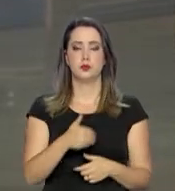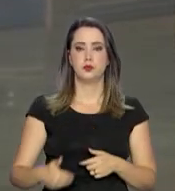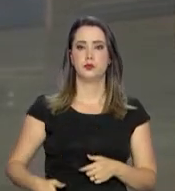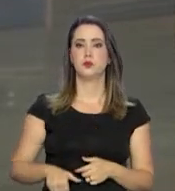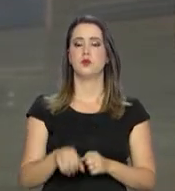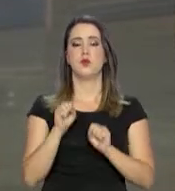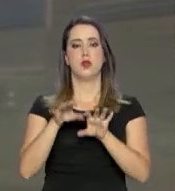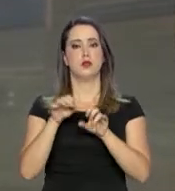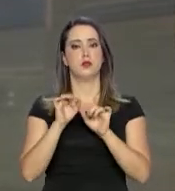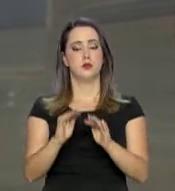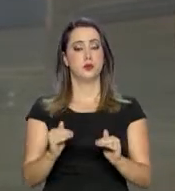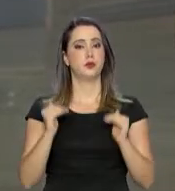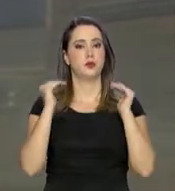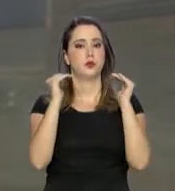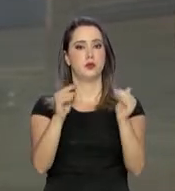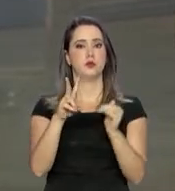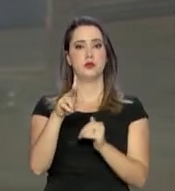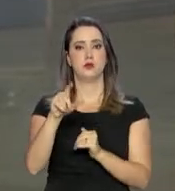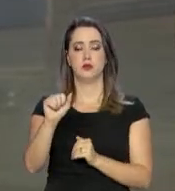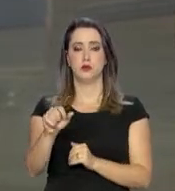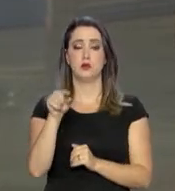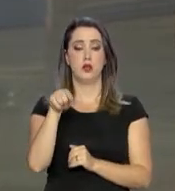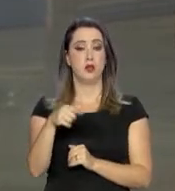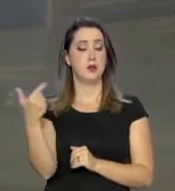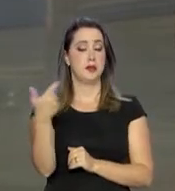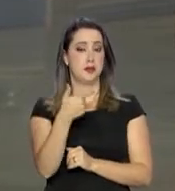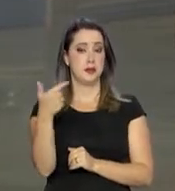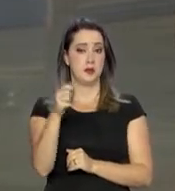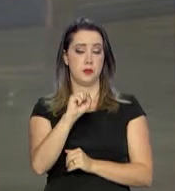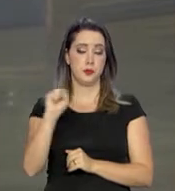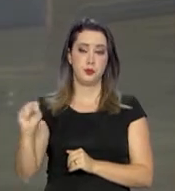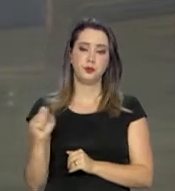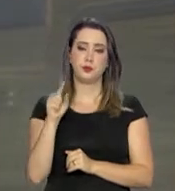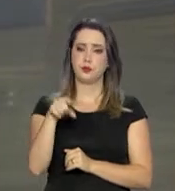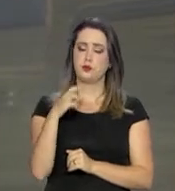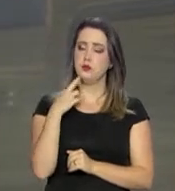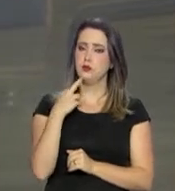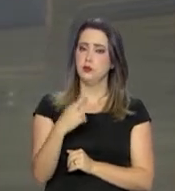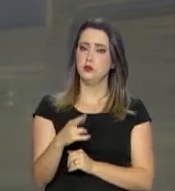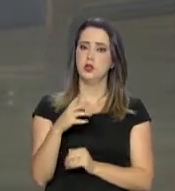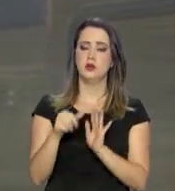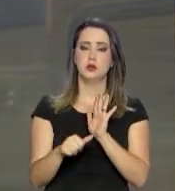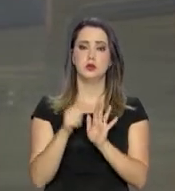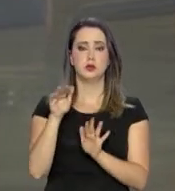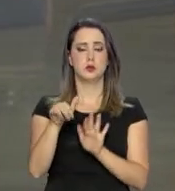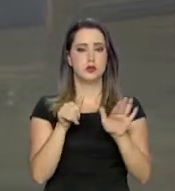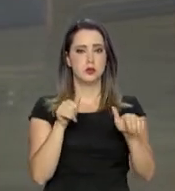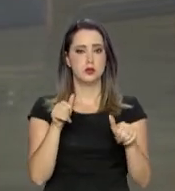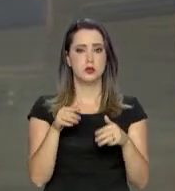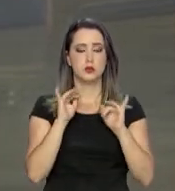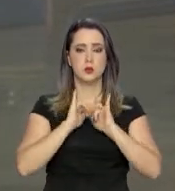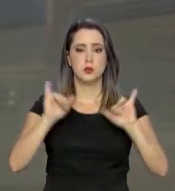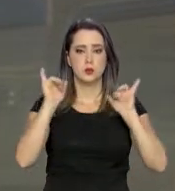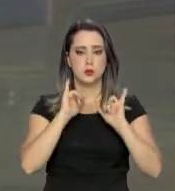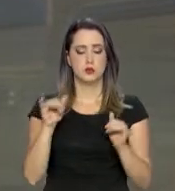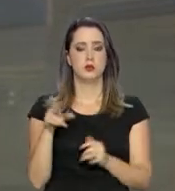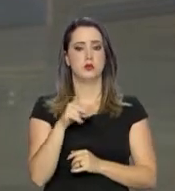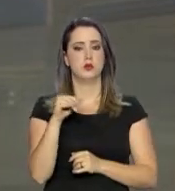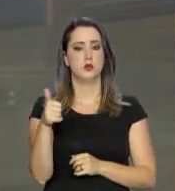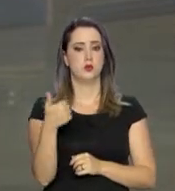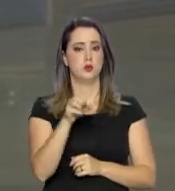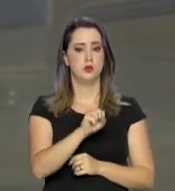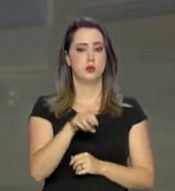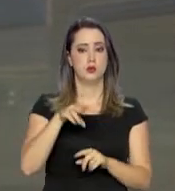ensino superior. Vagas para este segundo semestre. O resultado desta primeira chamada vai ser divulgado no dia